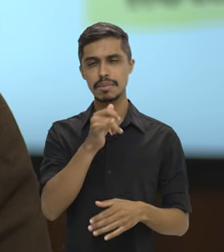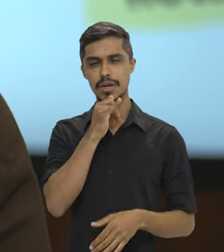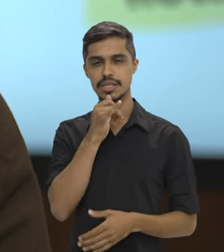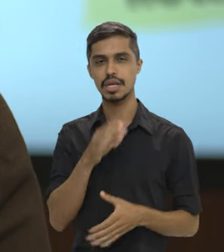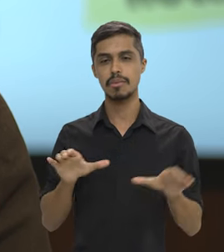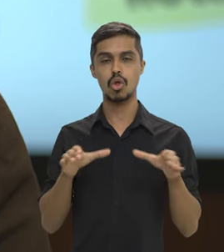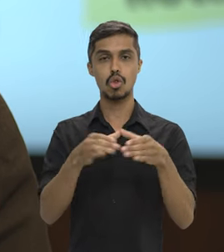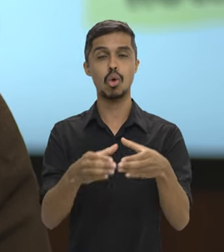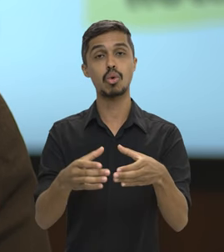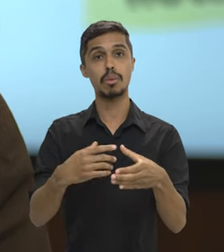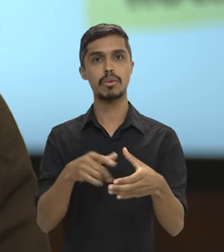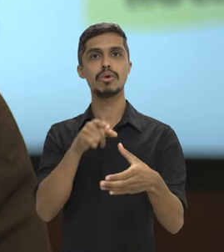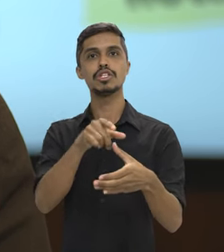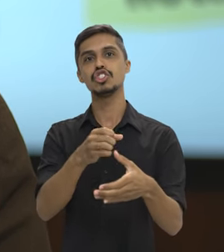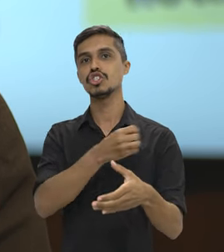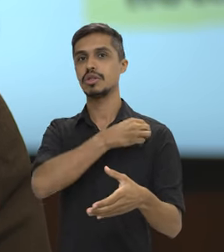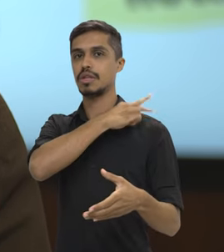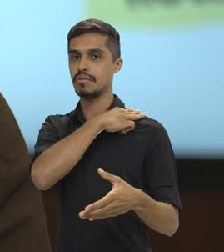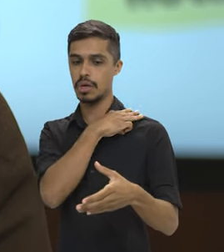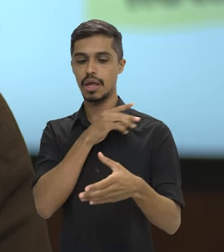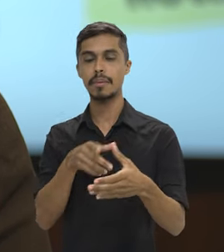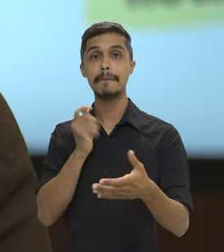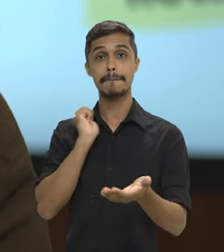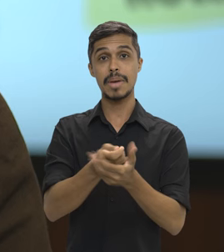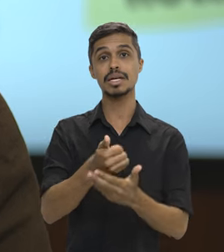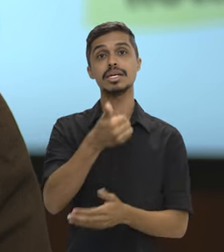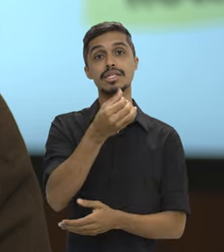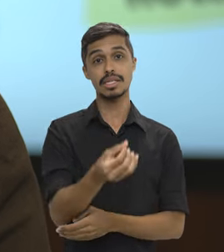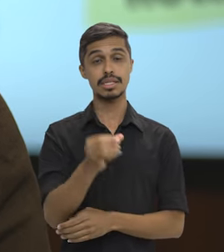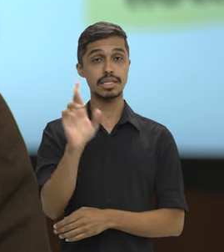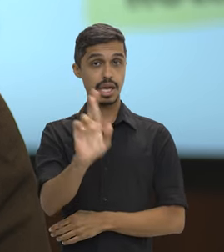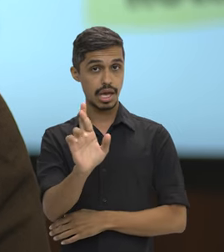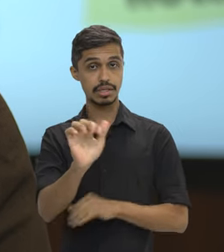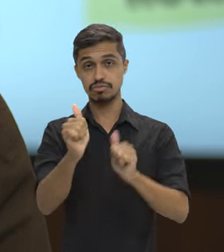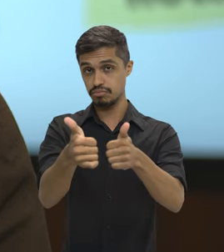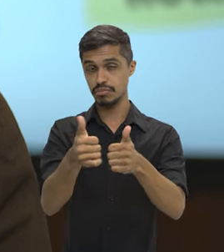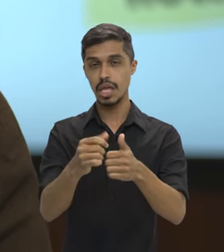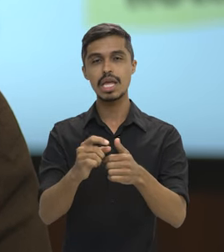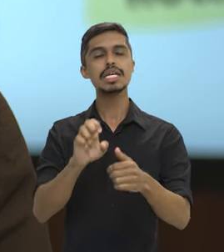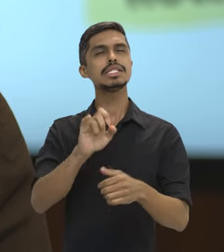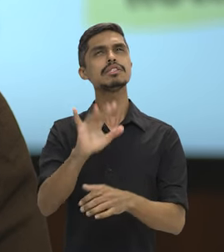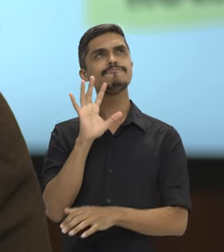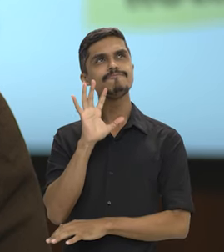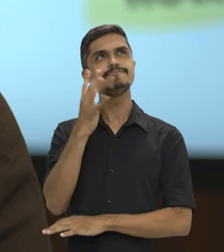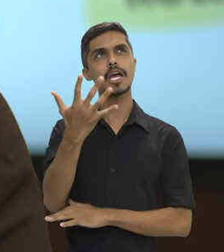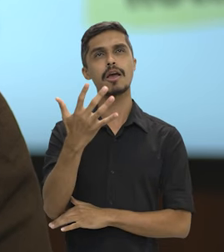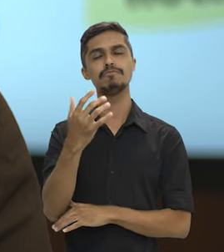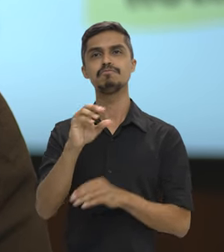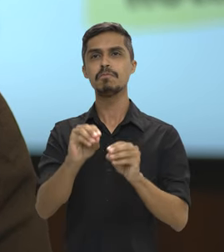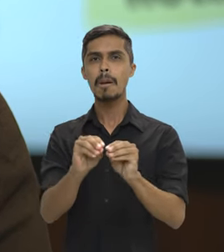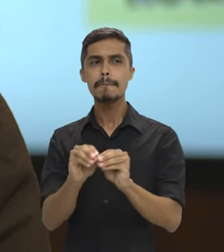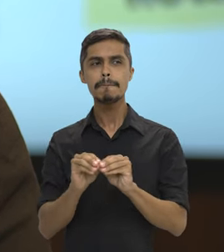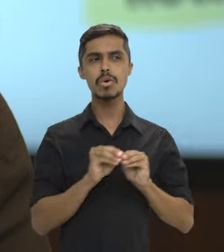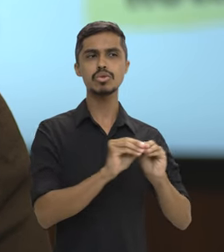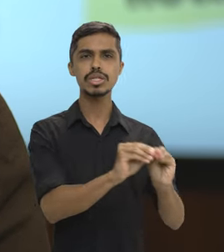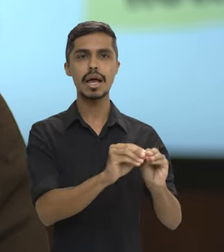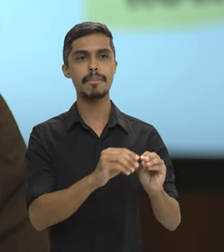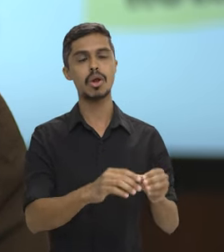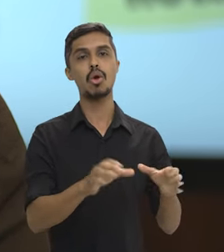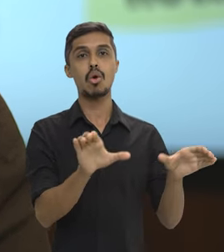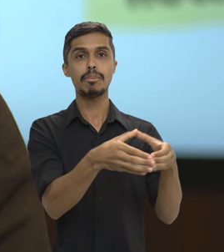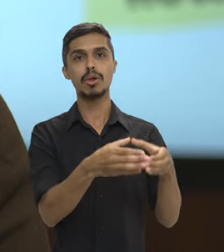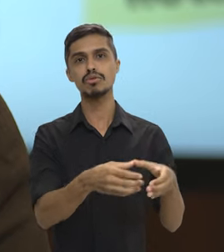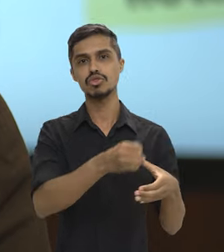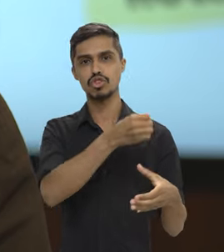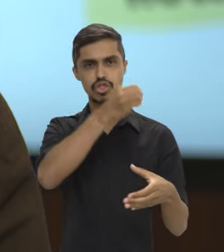pessoa se inscreve para o nível médio, tá? Ele vai pagar uma taxa de R$60. Se ele decidir modificar a inscrição